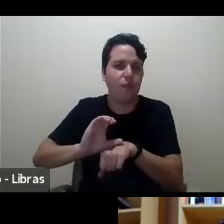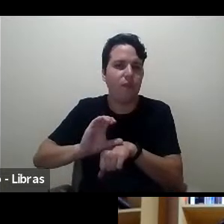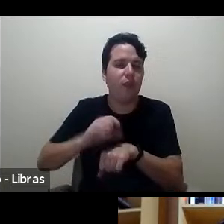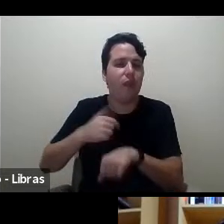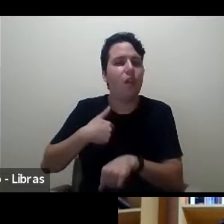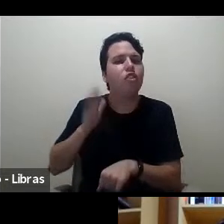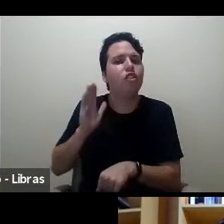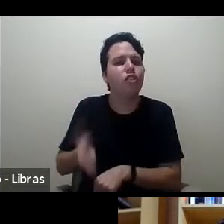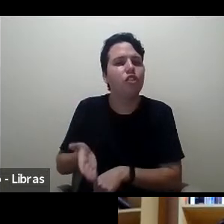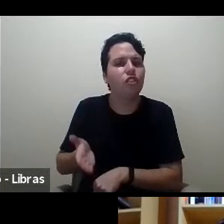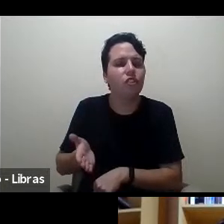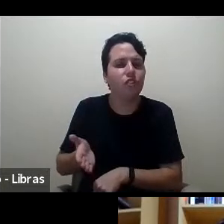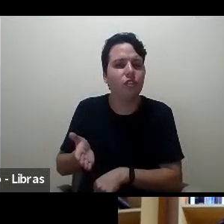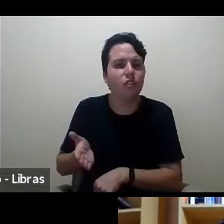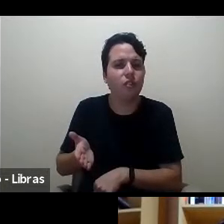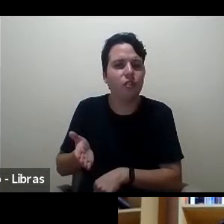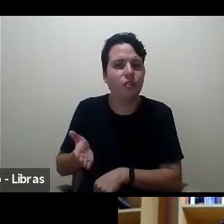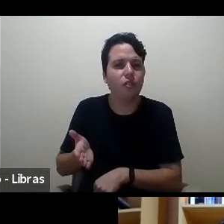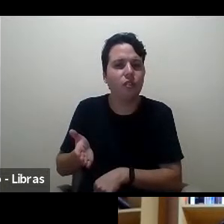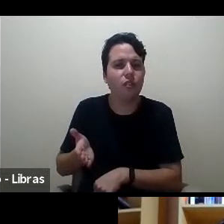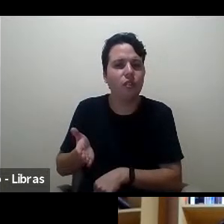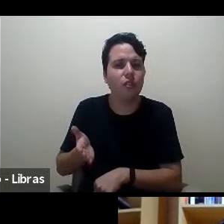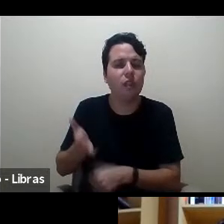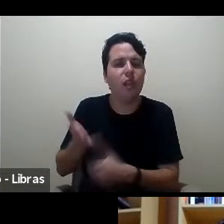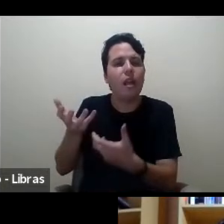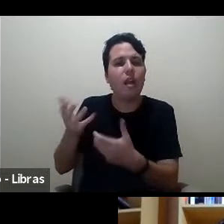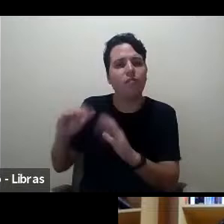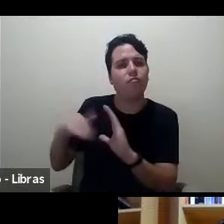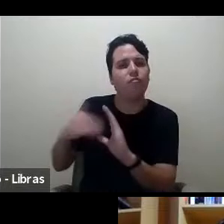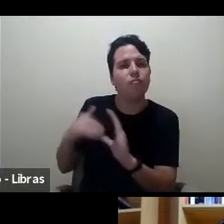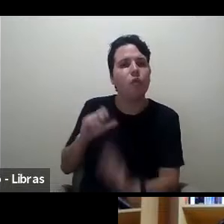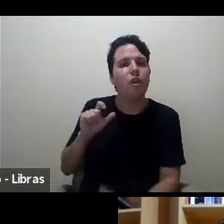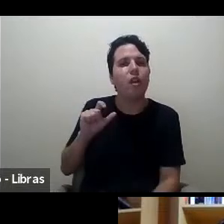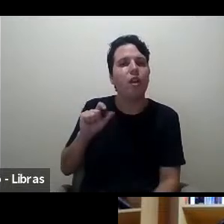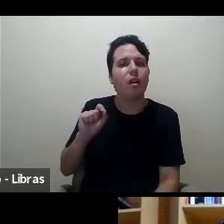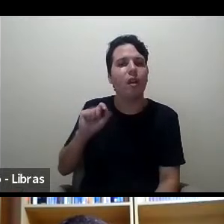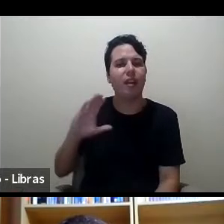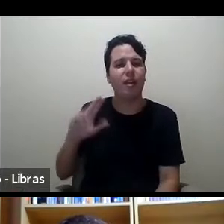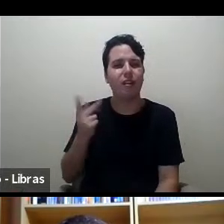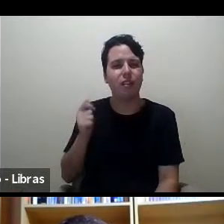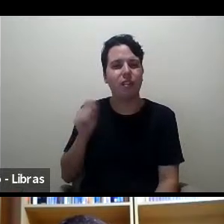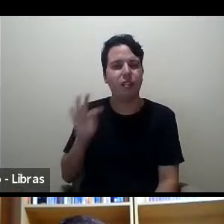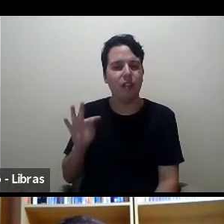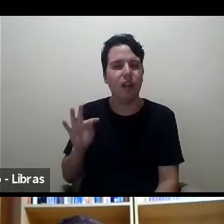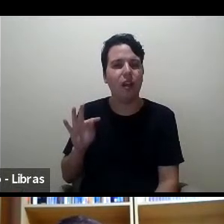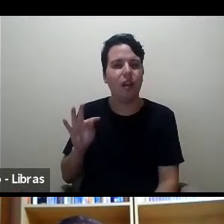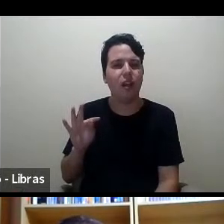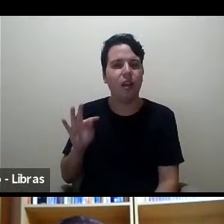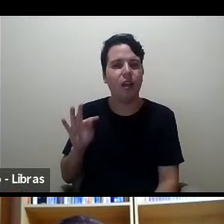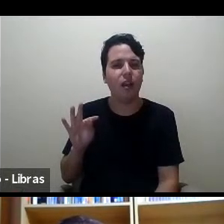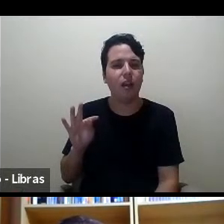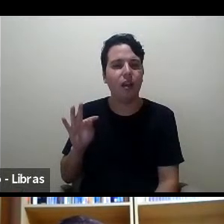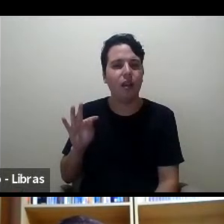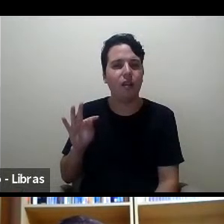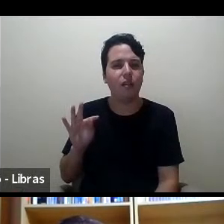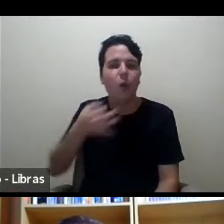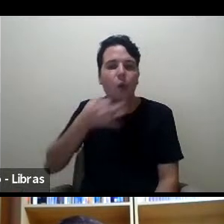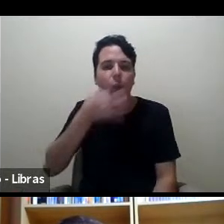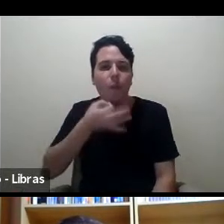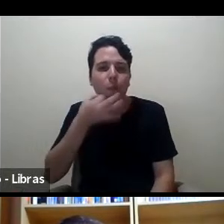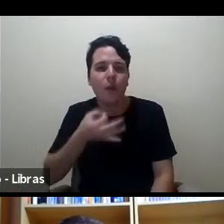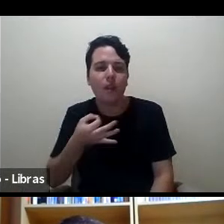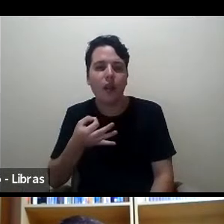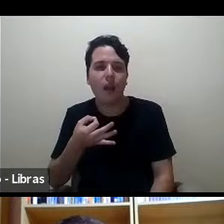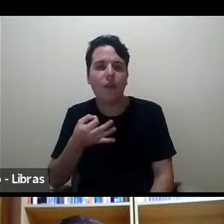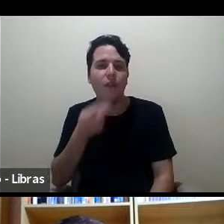recebi pelo chat e outros meios das redes comentários dizendo